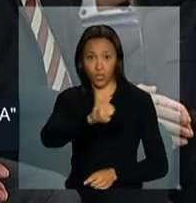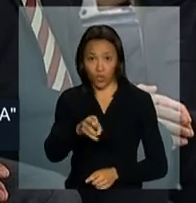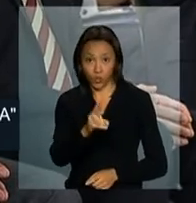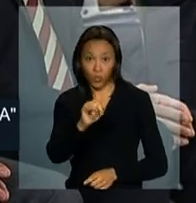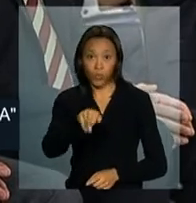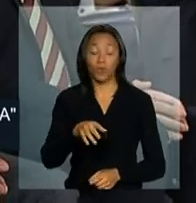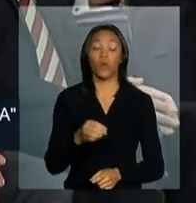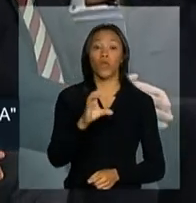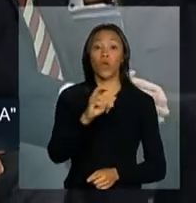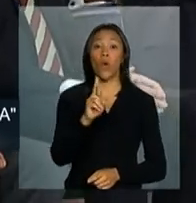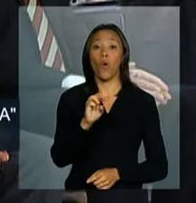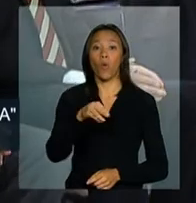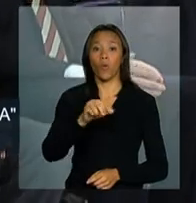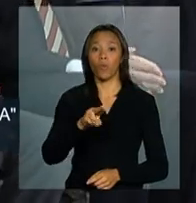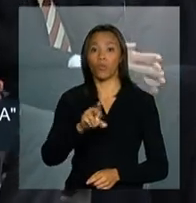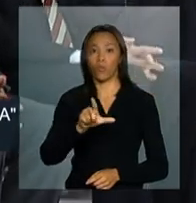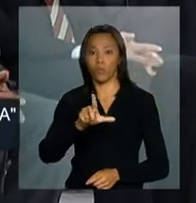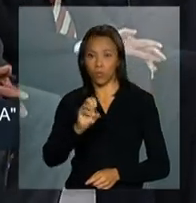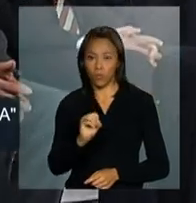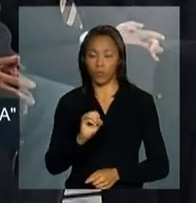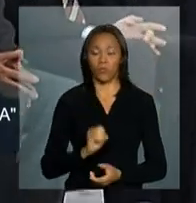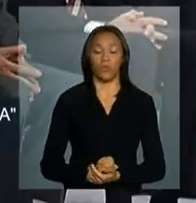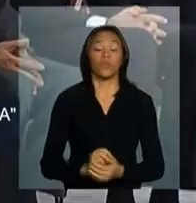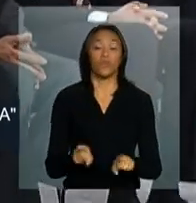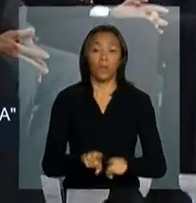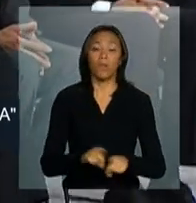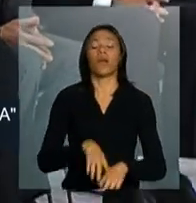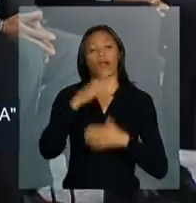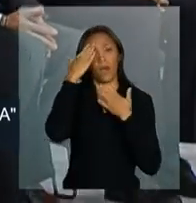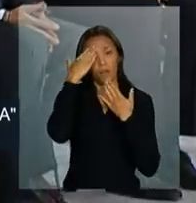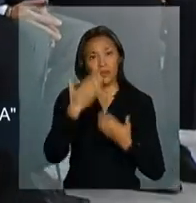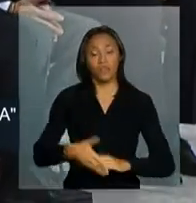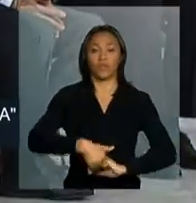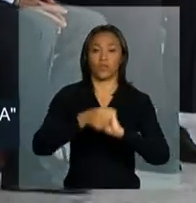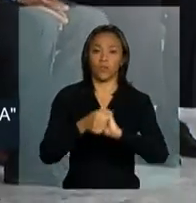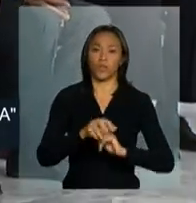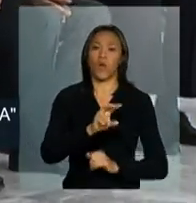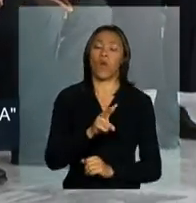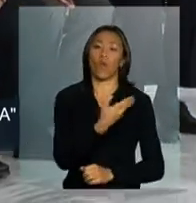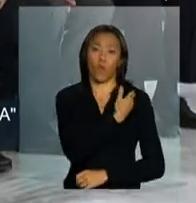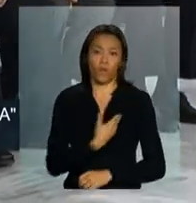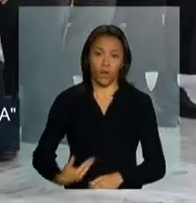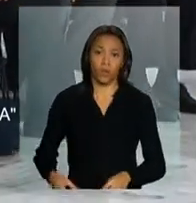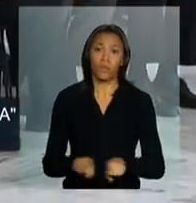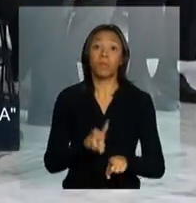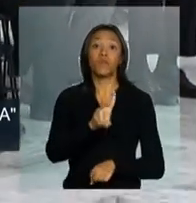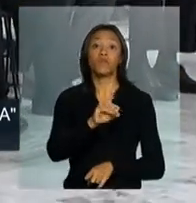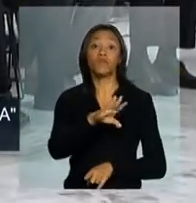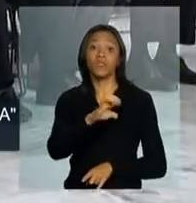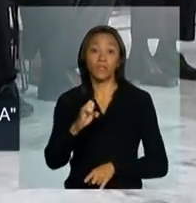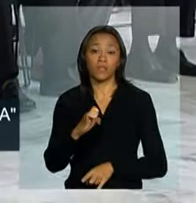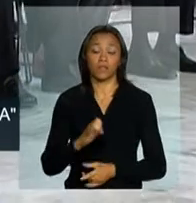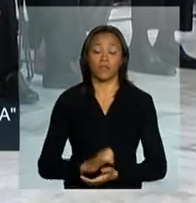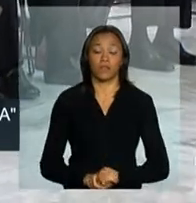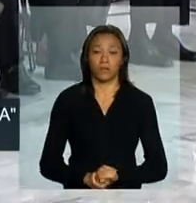Rômulo Gouveia. Agradeço também aos governadores e vice-governadores que tiveram na transmissão,